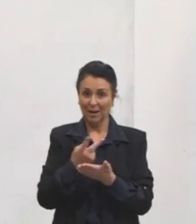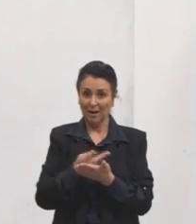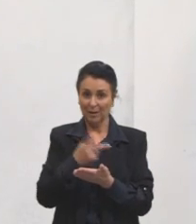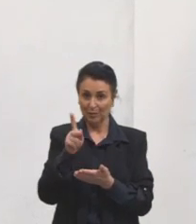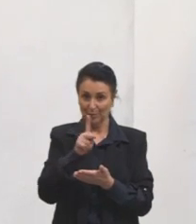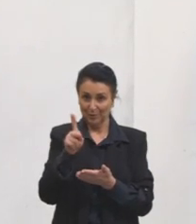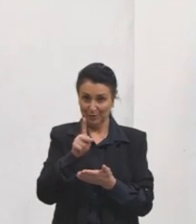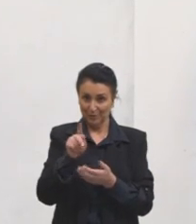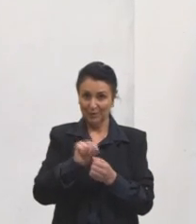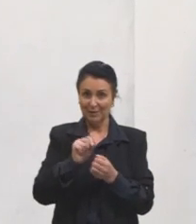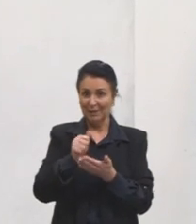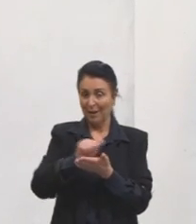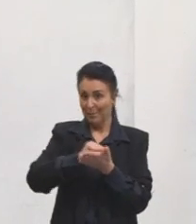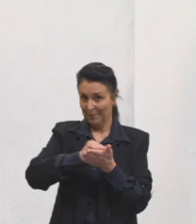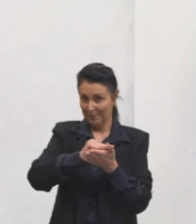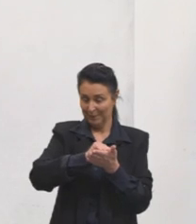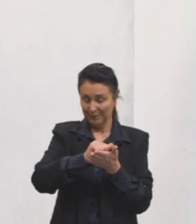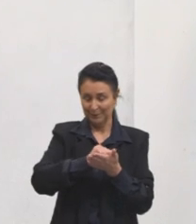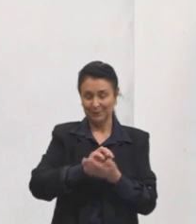Desculpa, é só velocidade, tá?